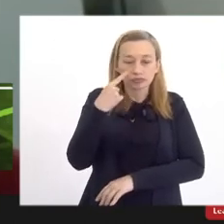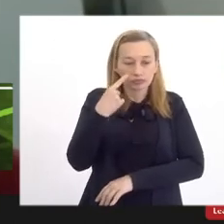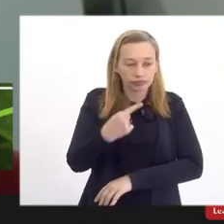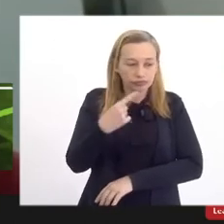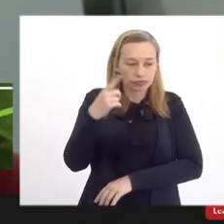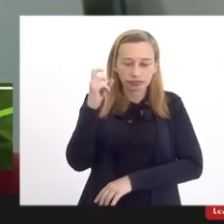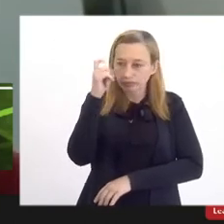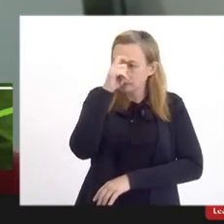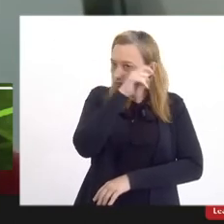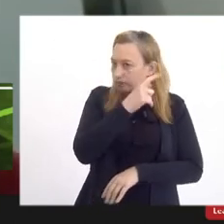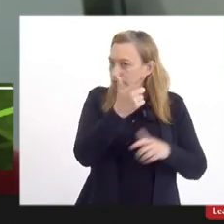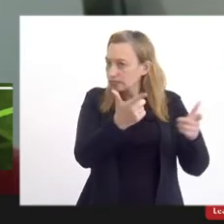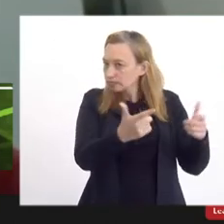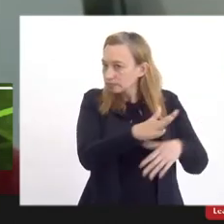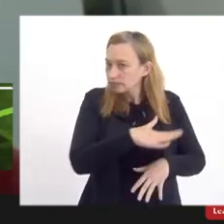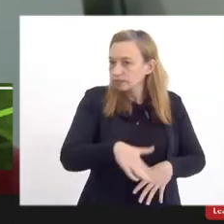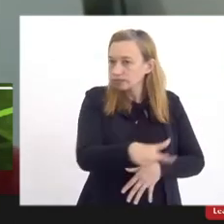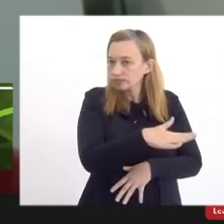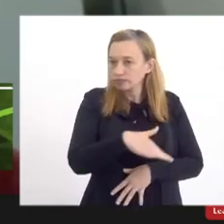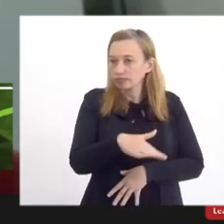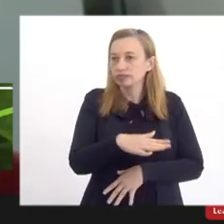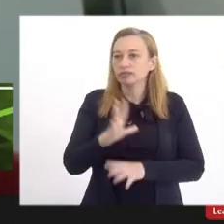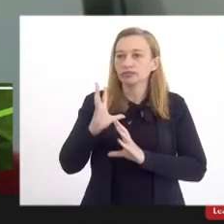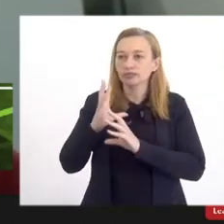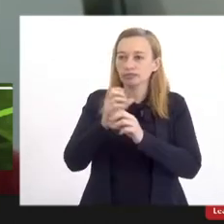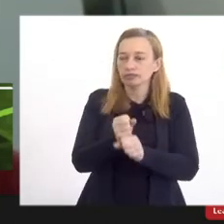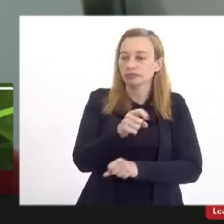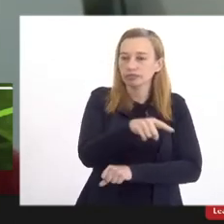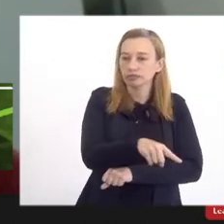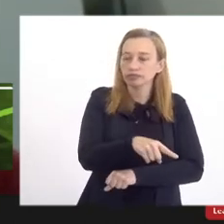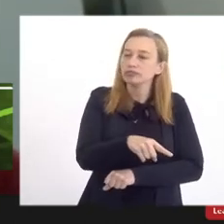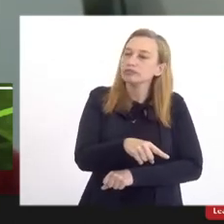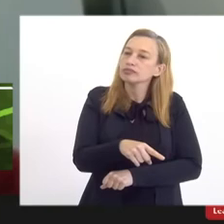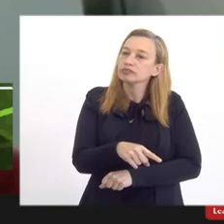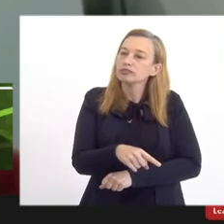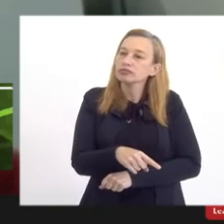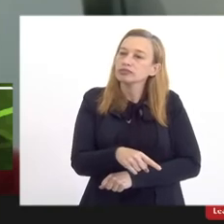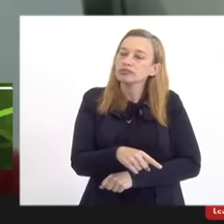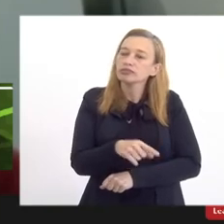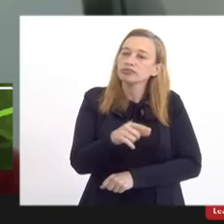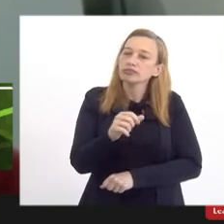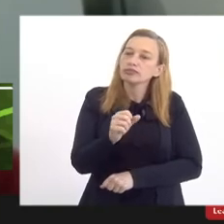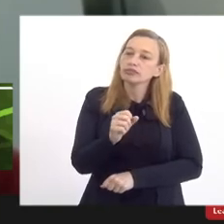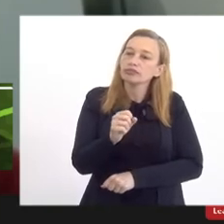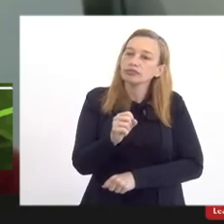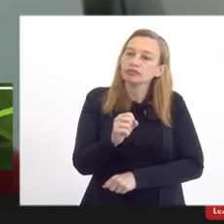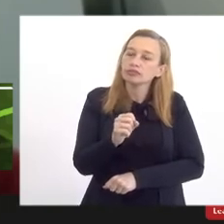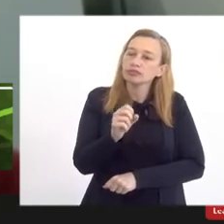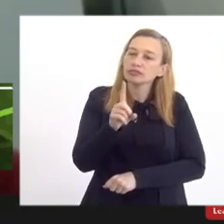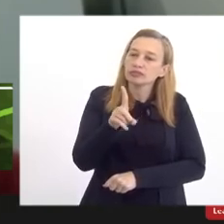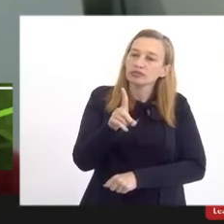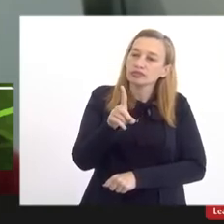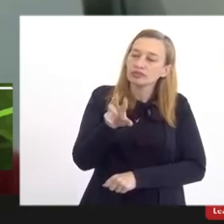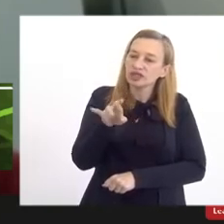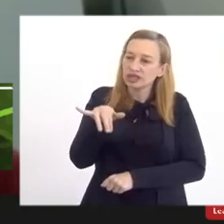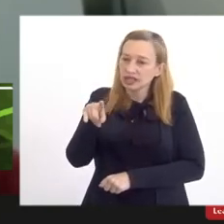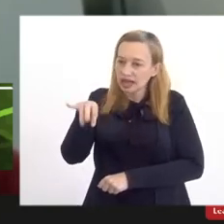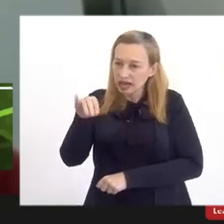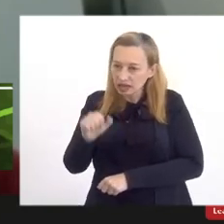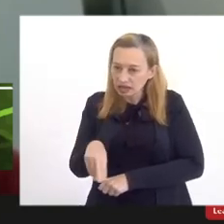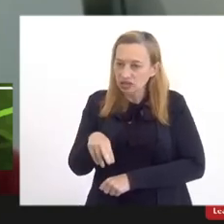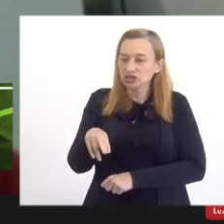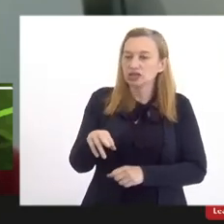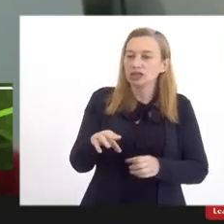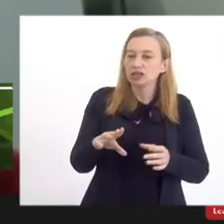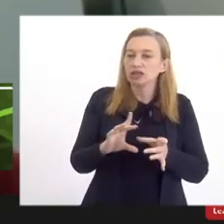construção naquele campus, resumindo aqui, como a contenção de encostas, drenagem de talvegues, licenciamento